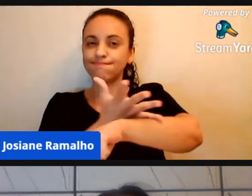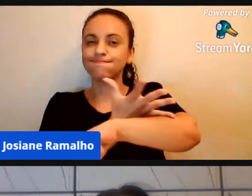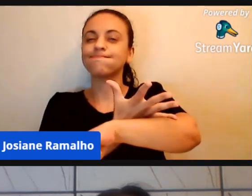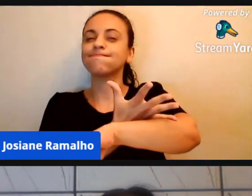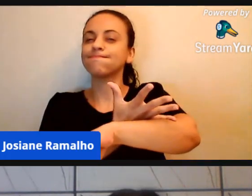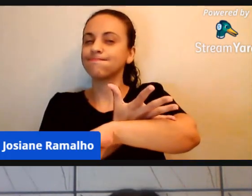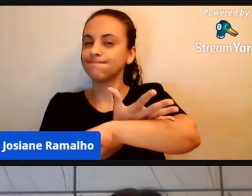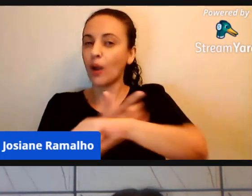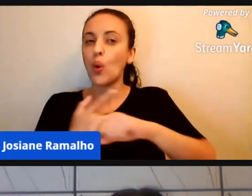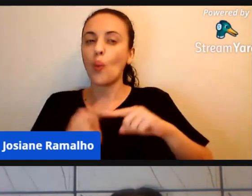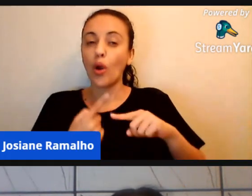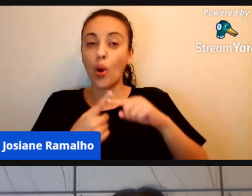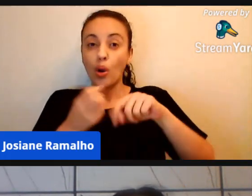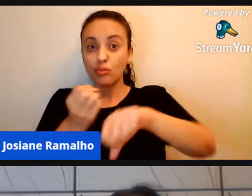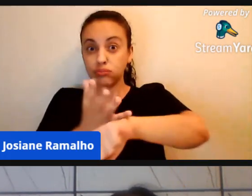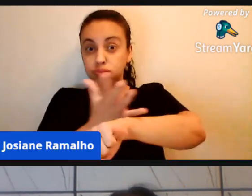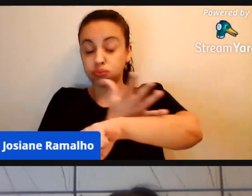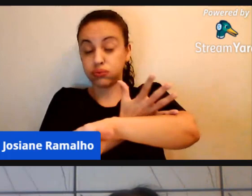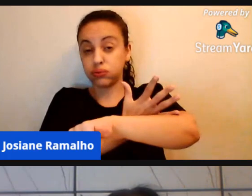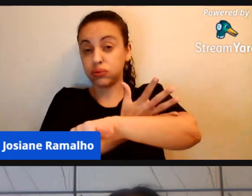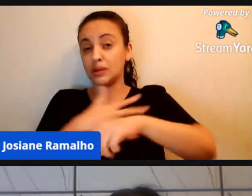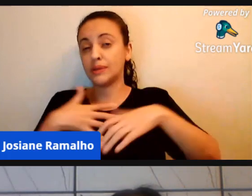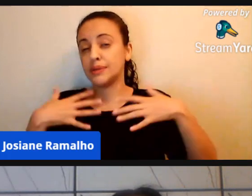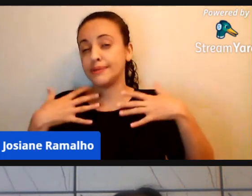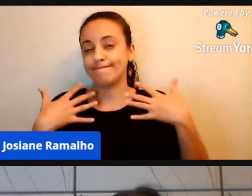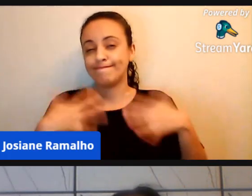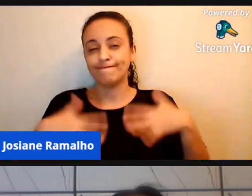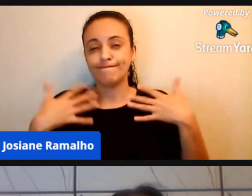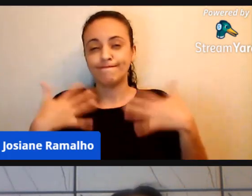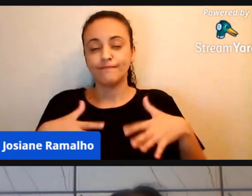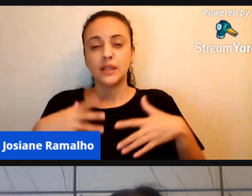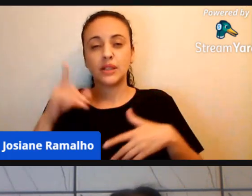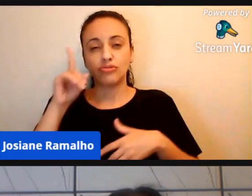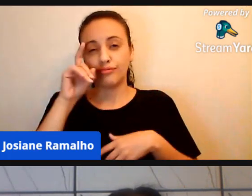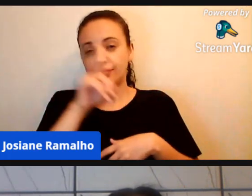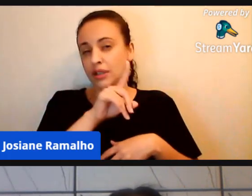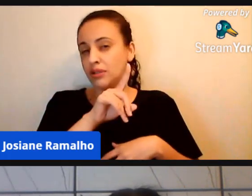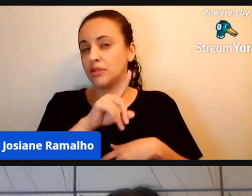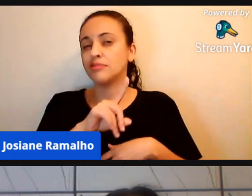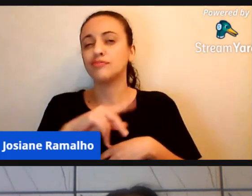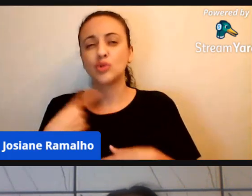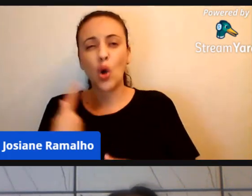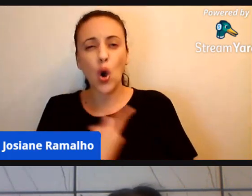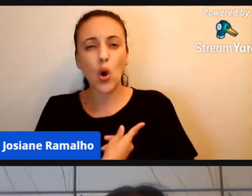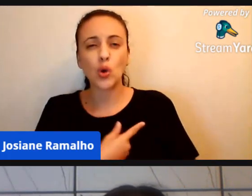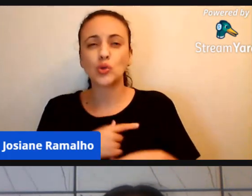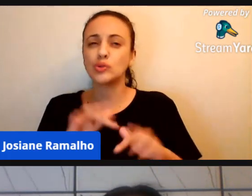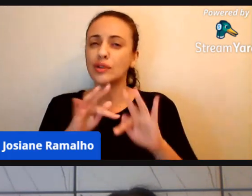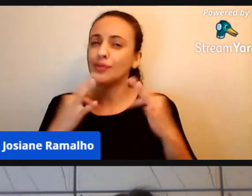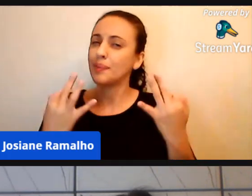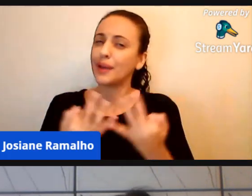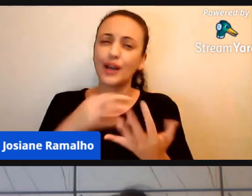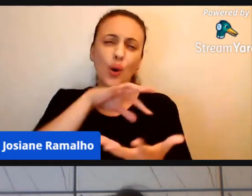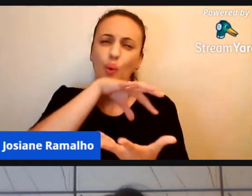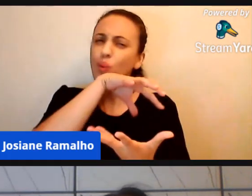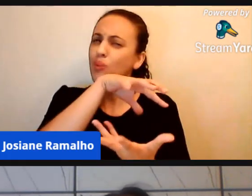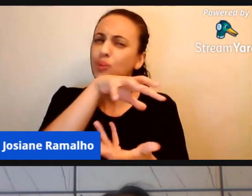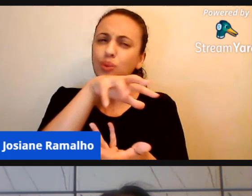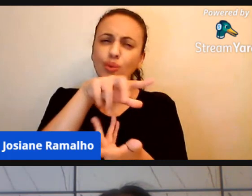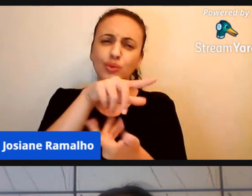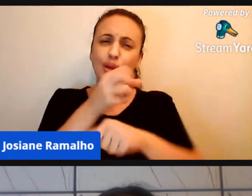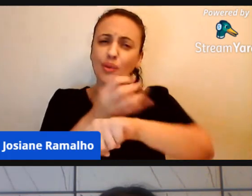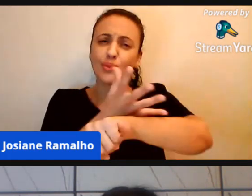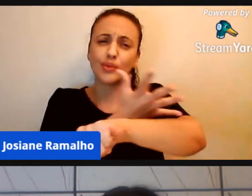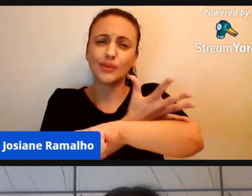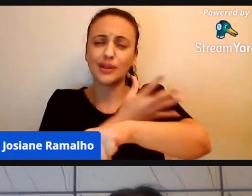mais abalado, tanto nós, a família, todos, né, o mundo, tá com o